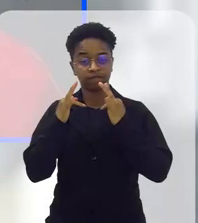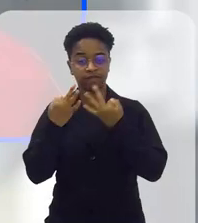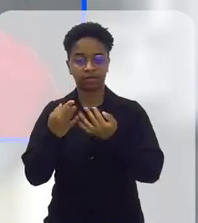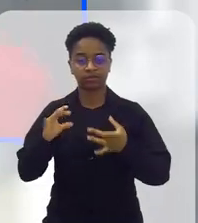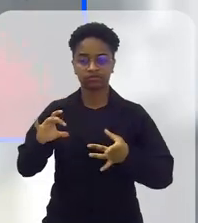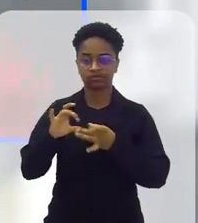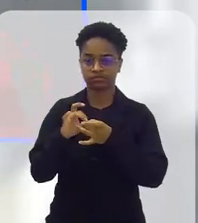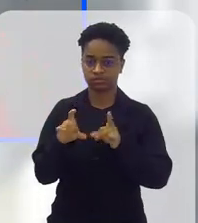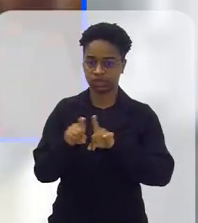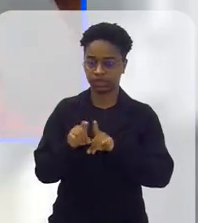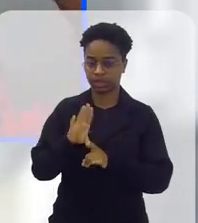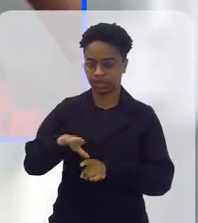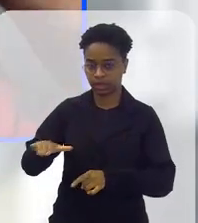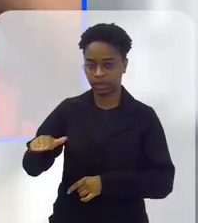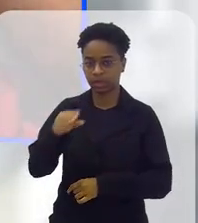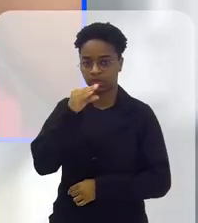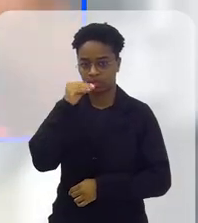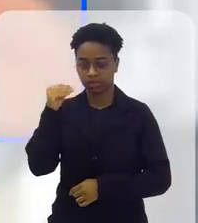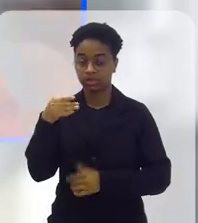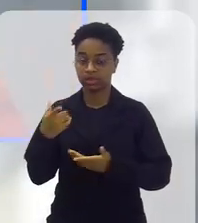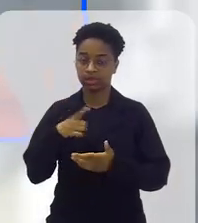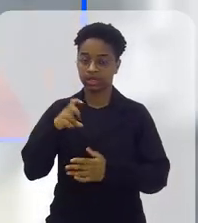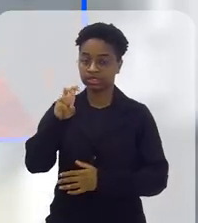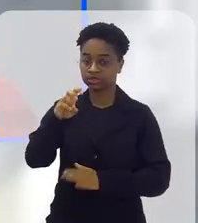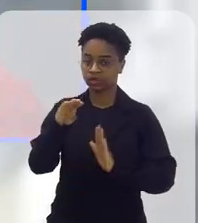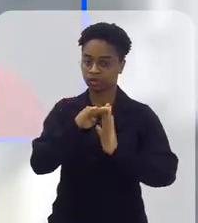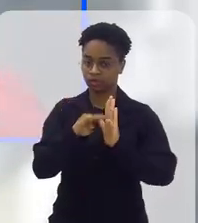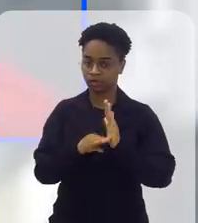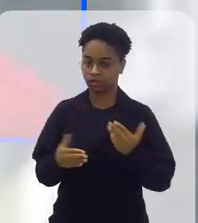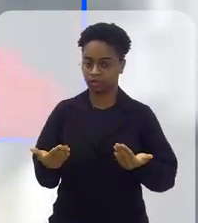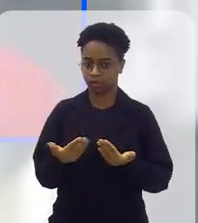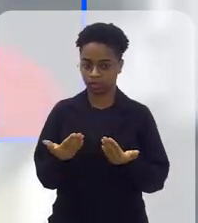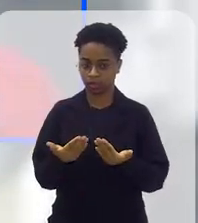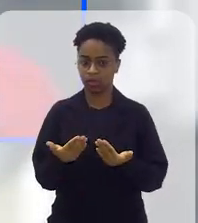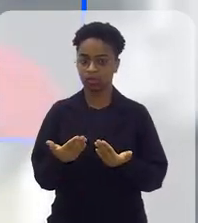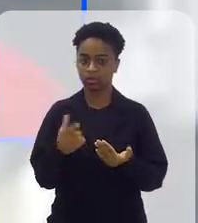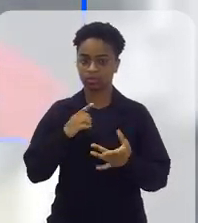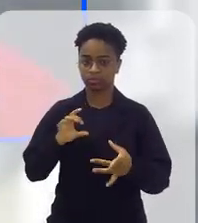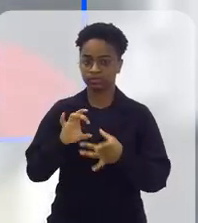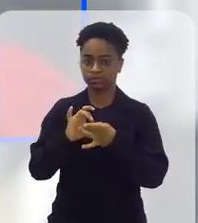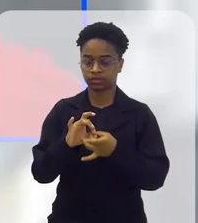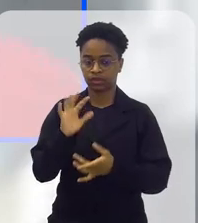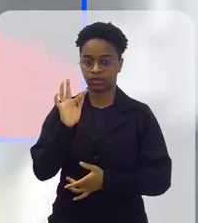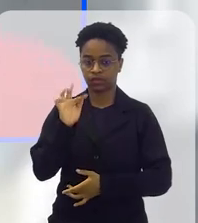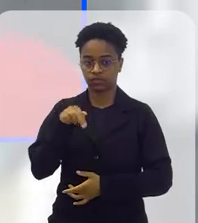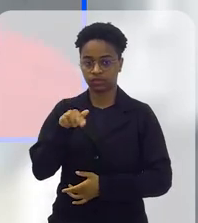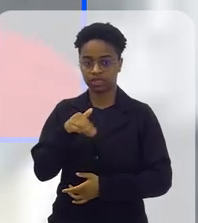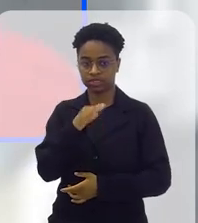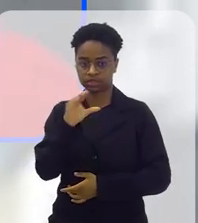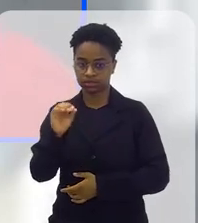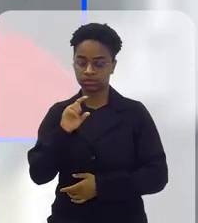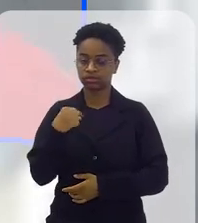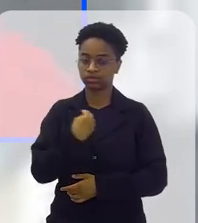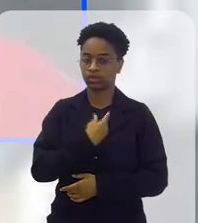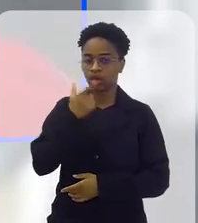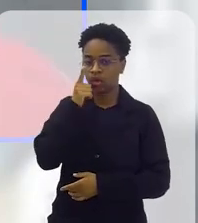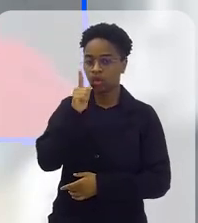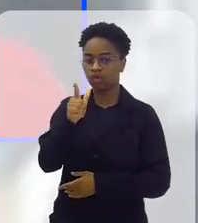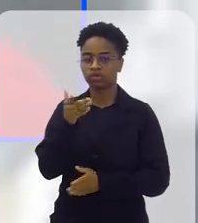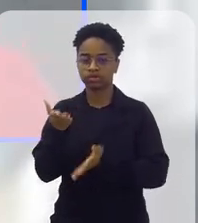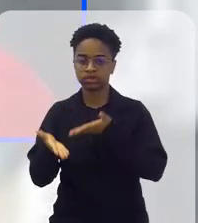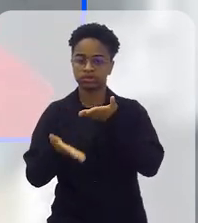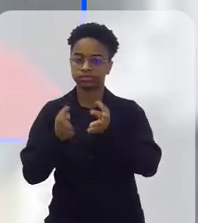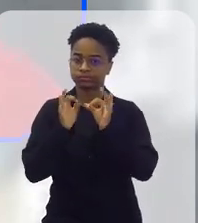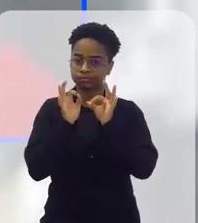por trás dessas crianças e adolescentes. E através dos nossos cinco programas que hoje temos na fundação, conseguimos, com êxito,